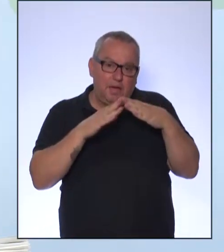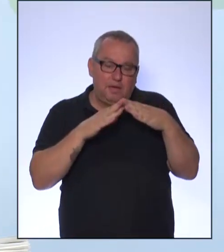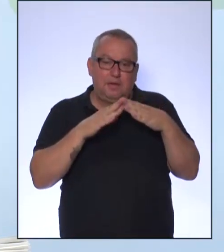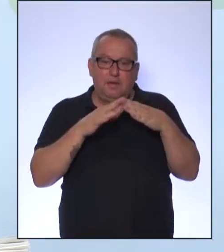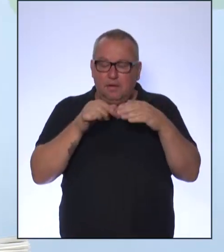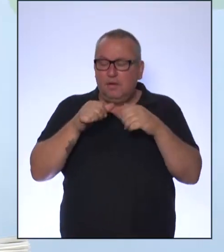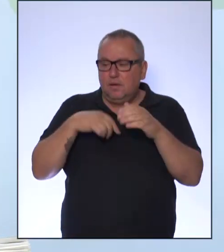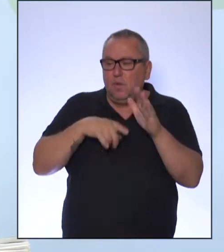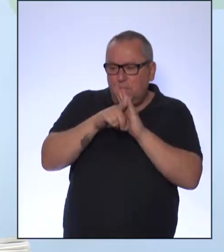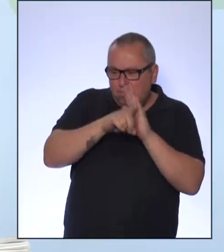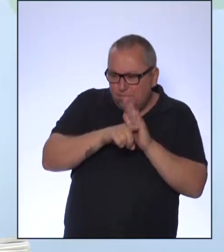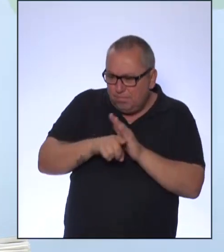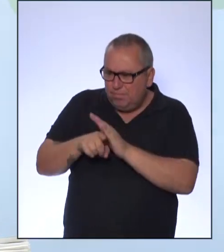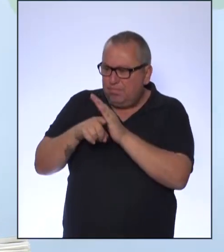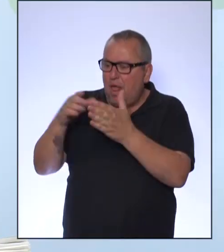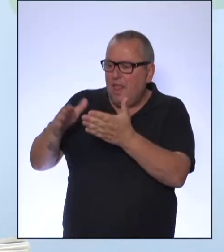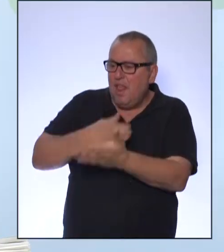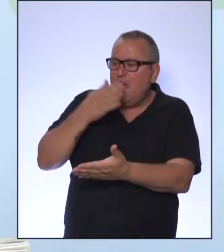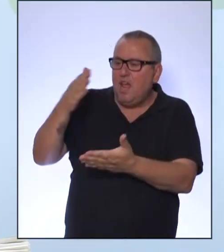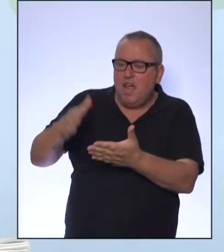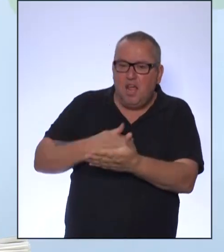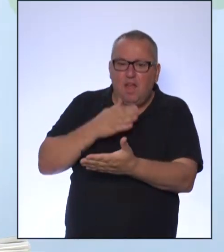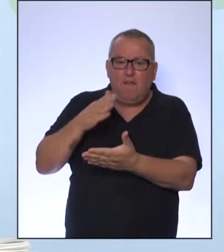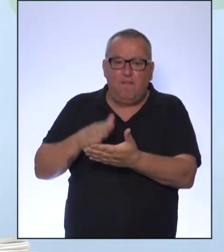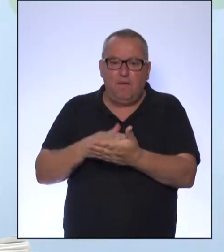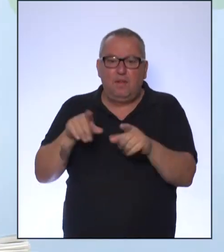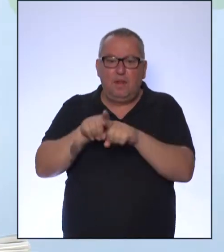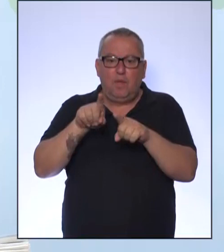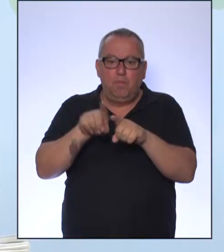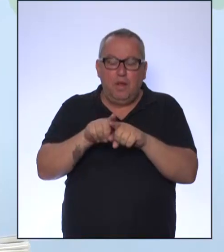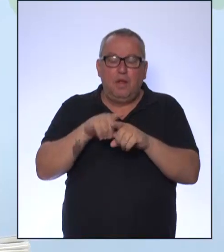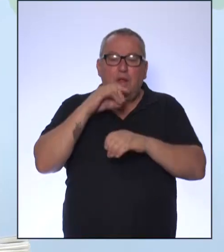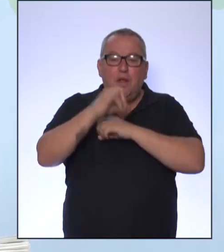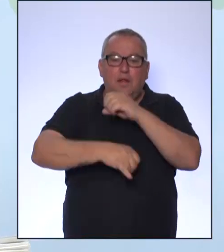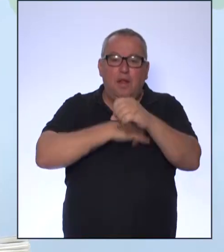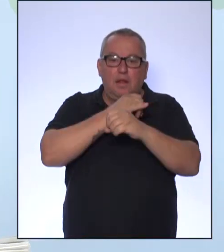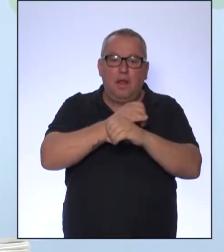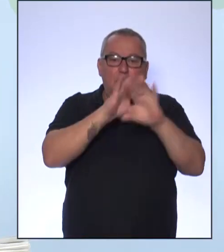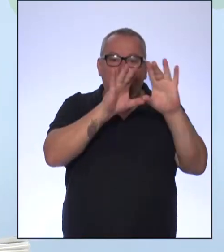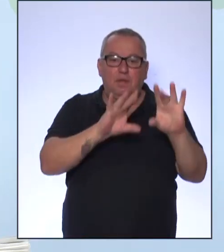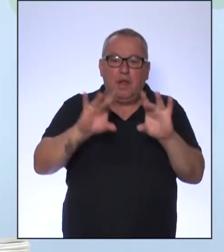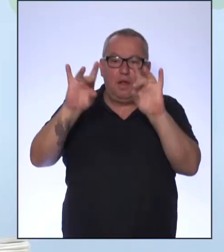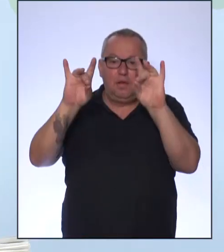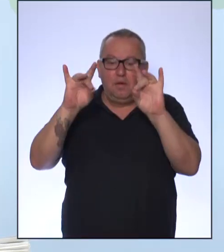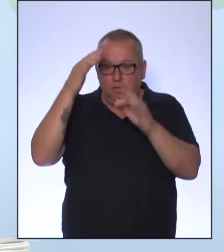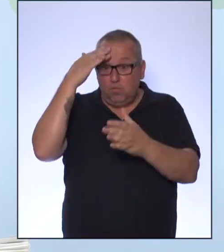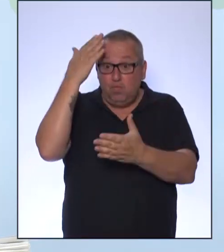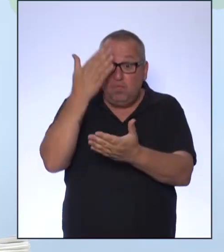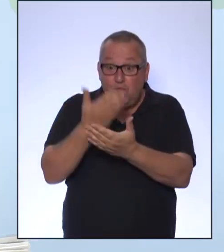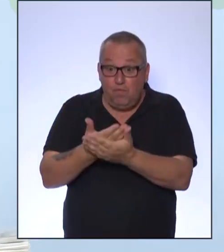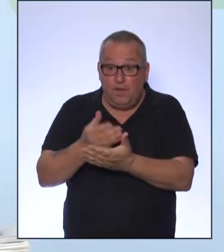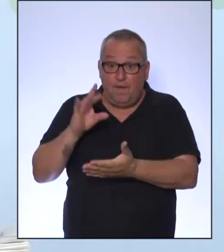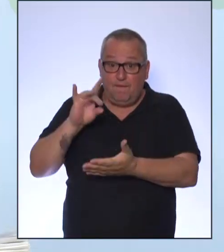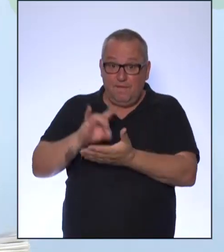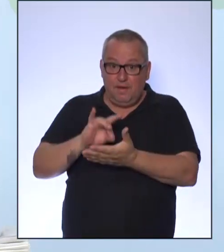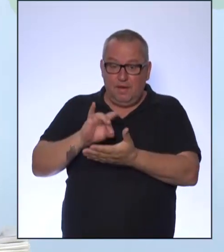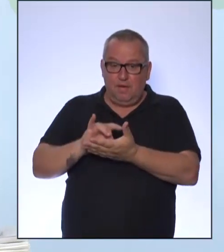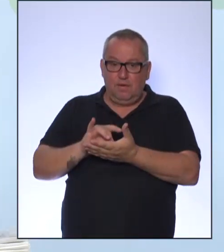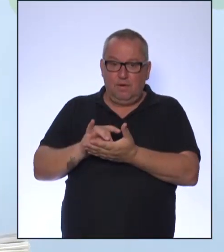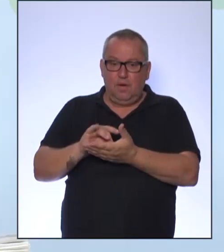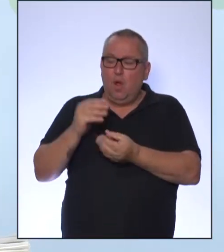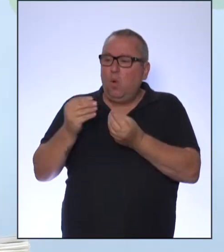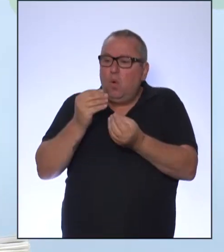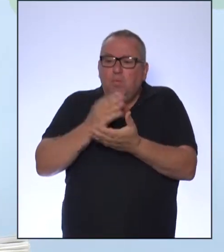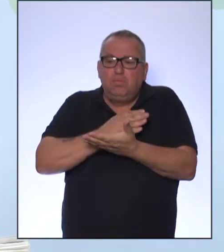sobre isso, nos livros didáticos, em sites confiáveis da internet. Qual a origem do